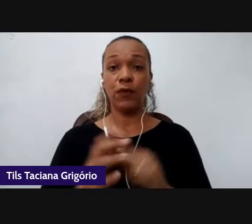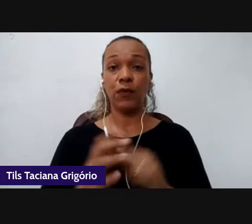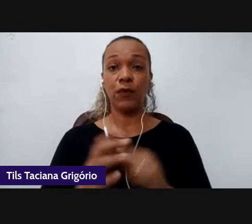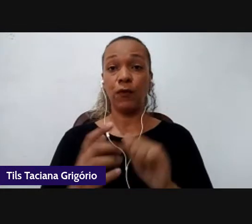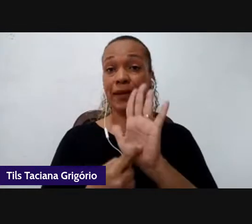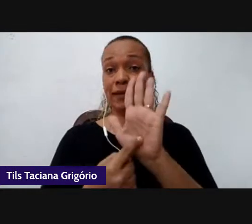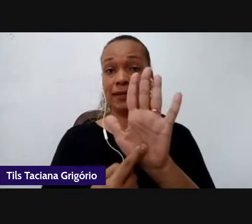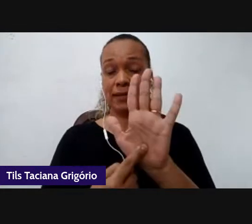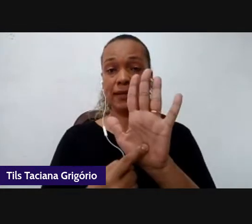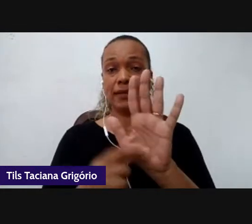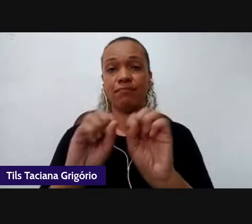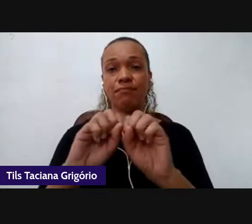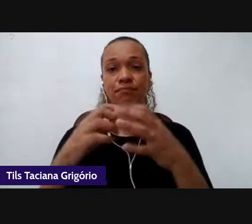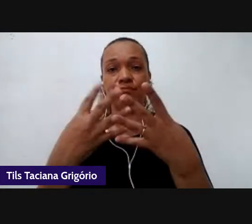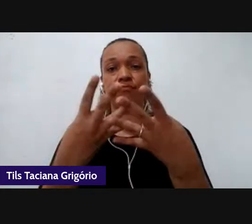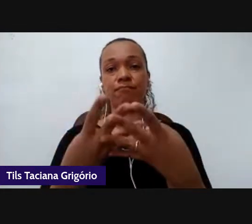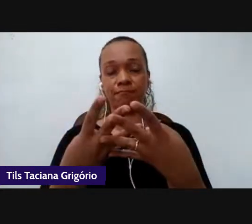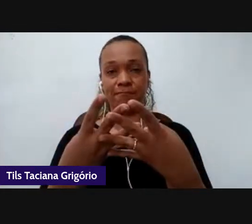PowerPoint,